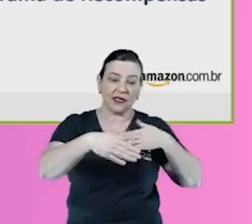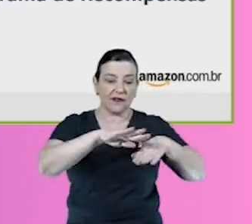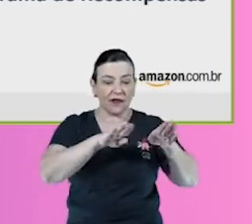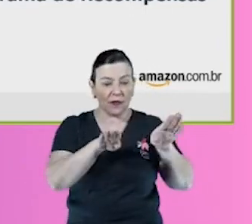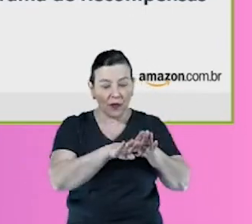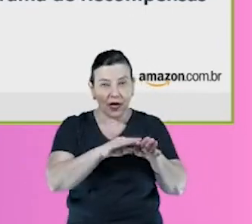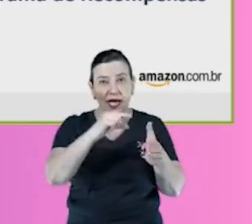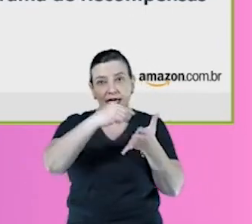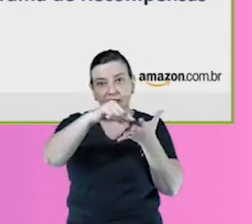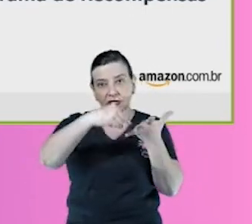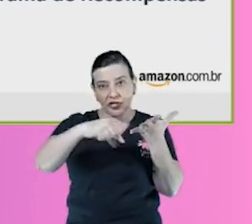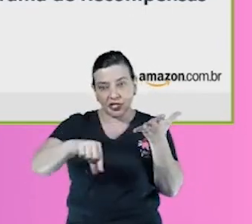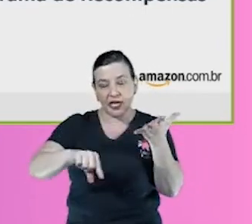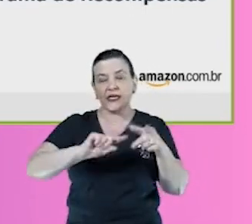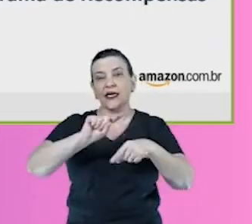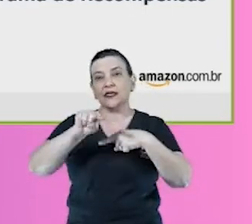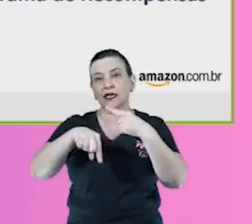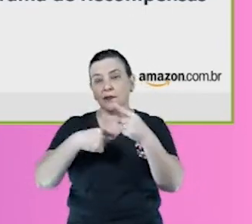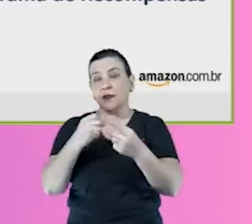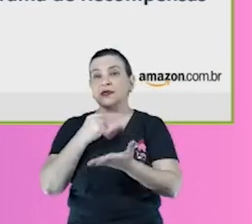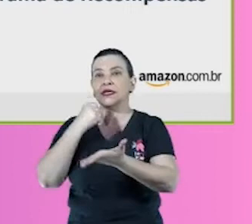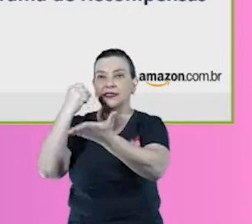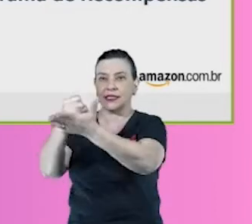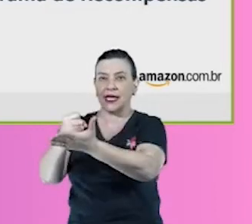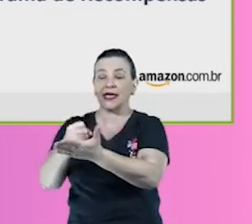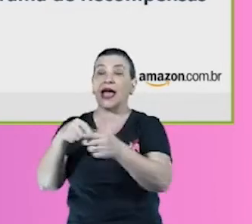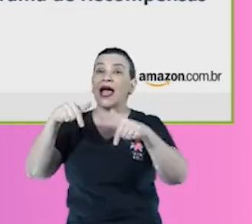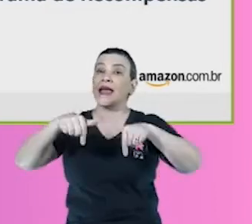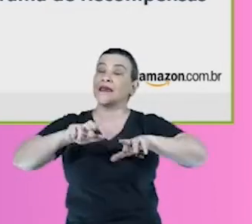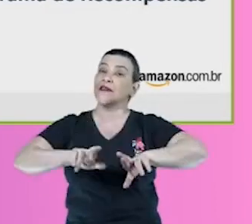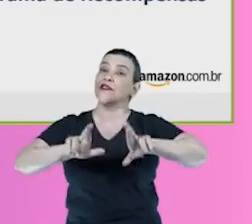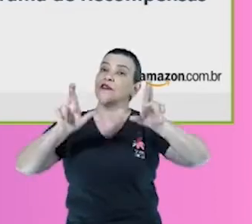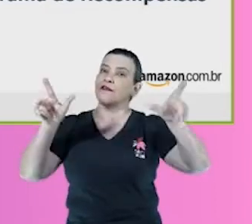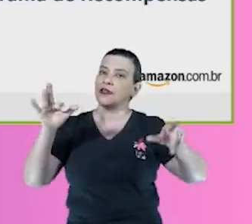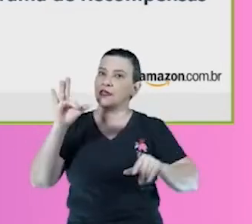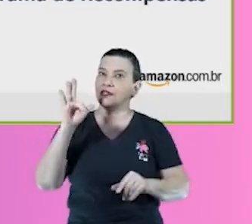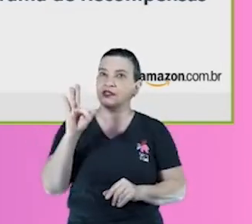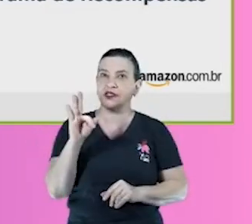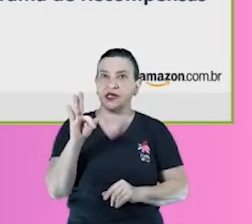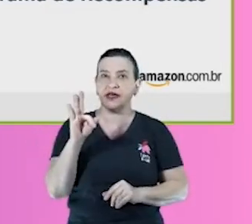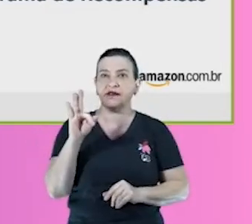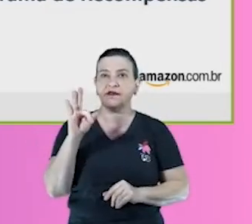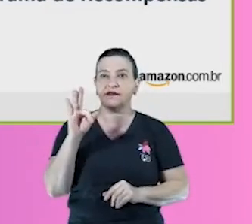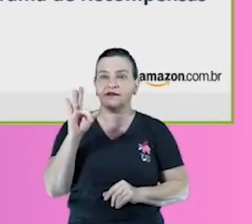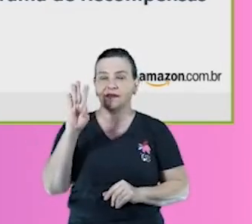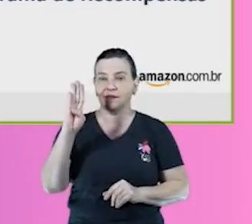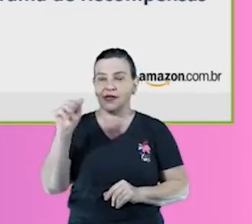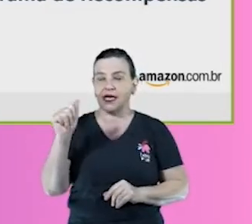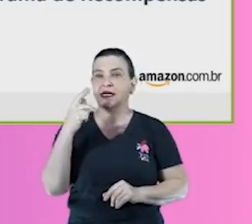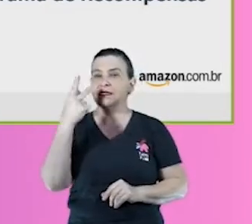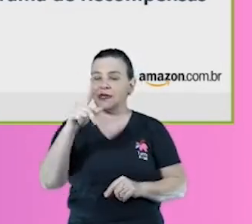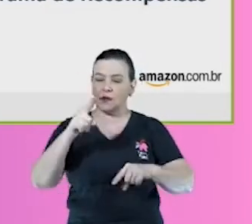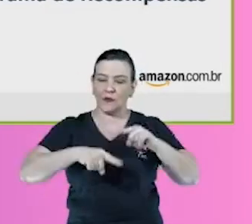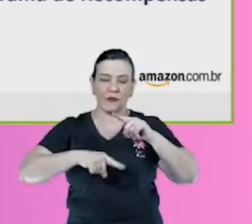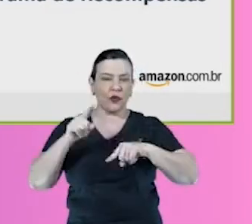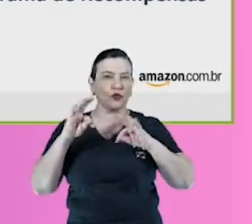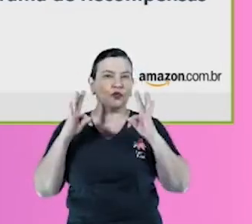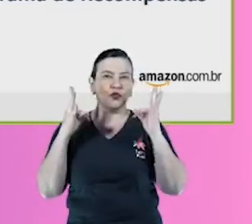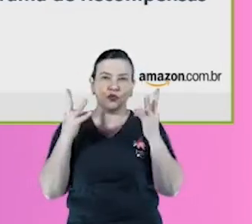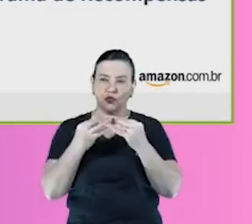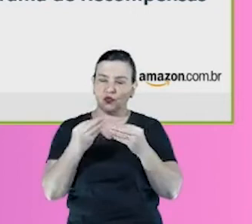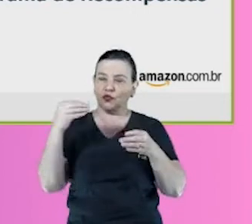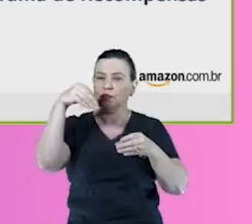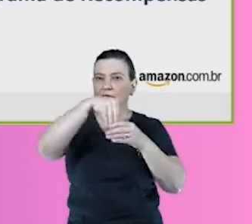e a partir da entrega ficar com a gente. Aqui, o que, como funciona na prática, né, então você manda todos os seus produtos que você tem interesse em colocar dentro do